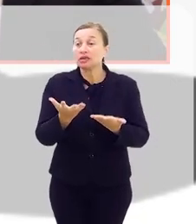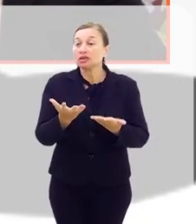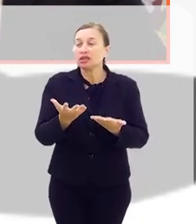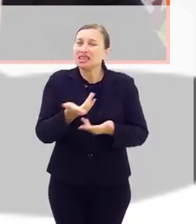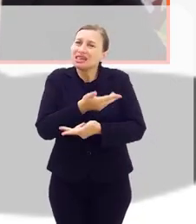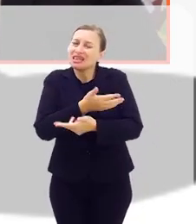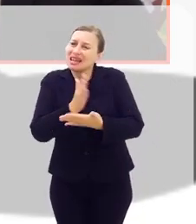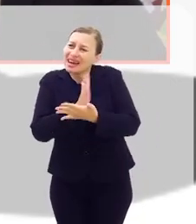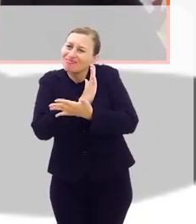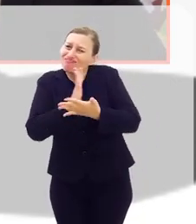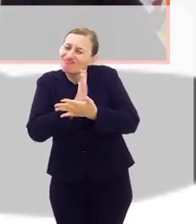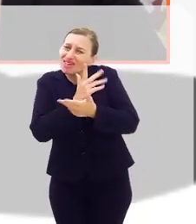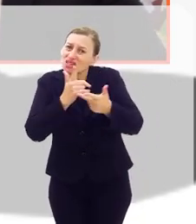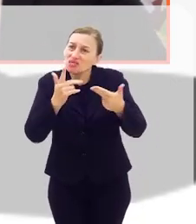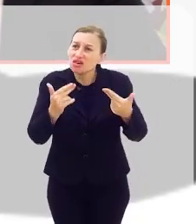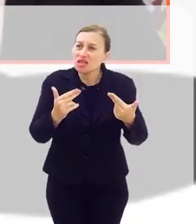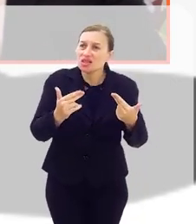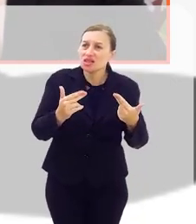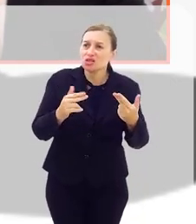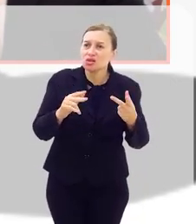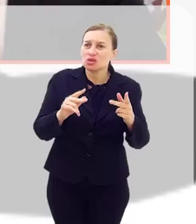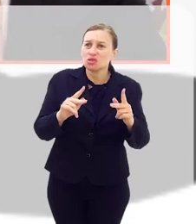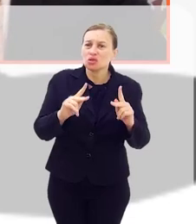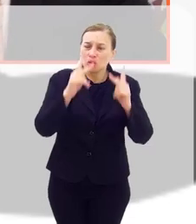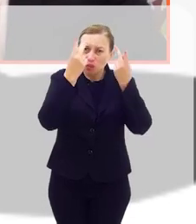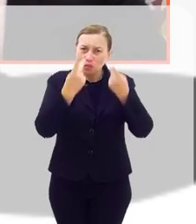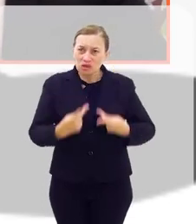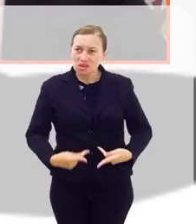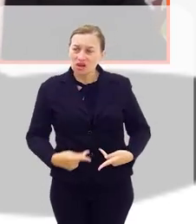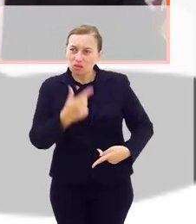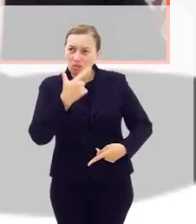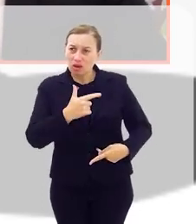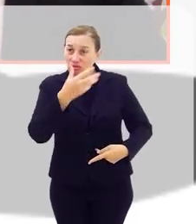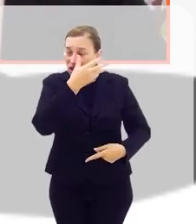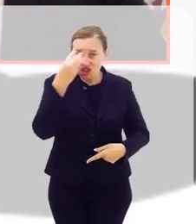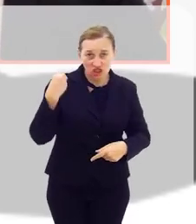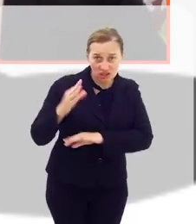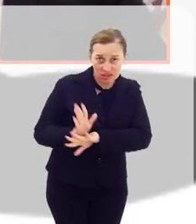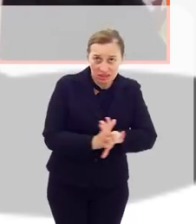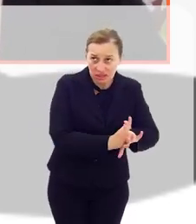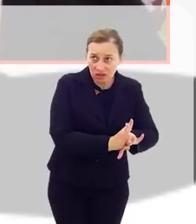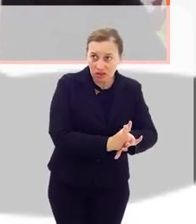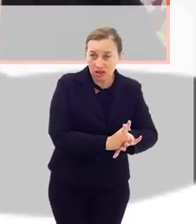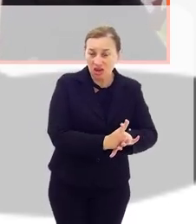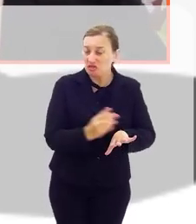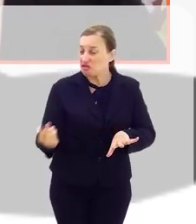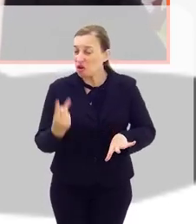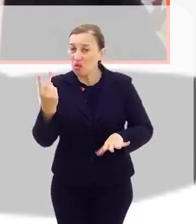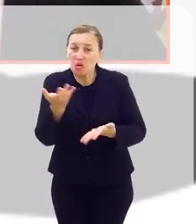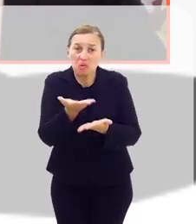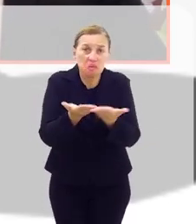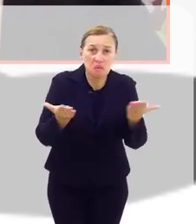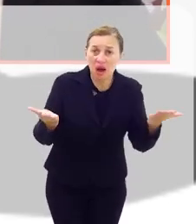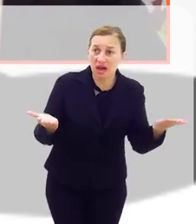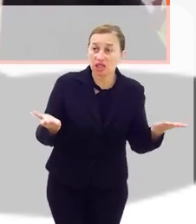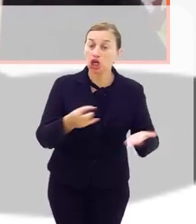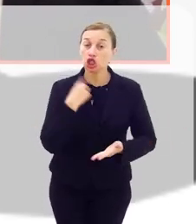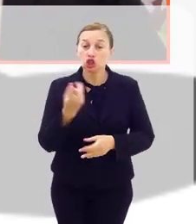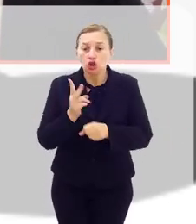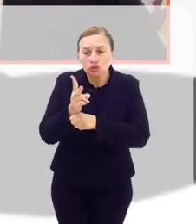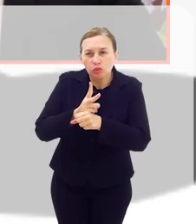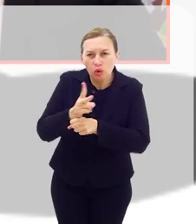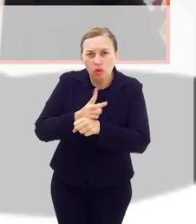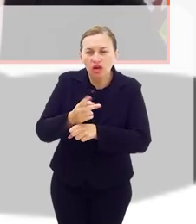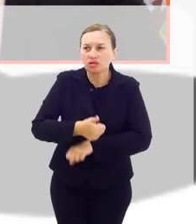e, muitas das vezes, o lado humano fica de lado. Ele passa a não ter tanto valor. E